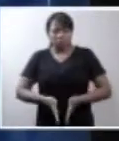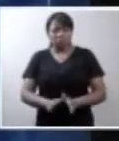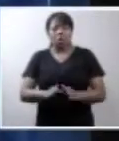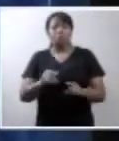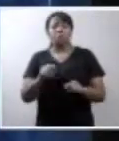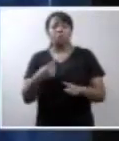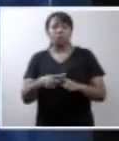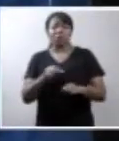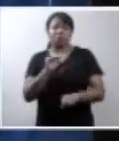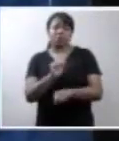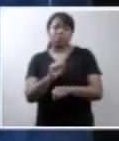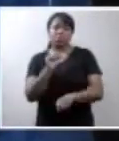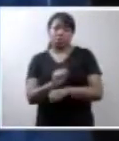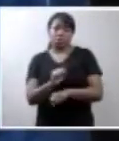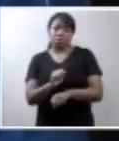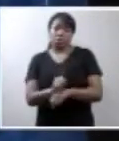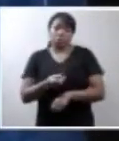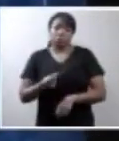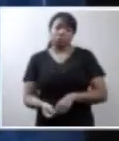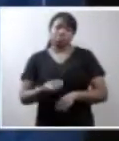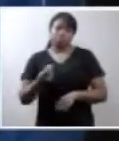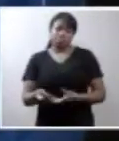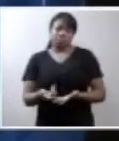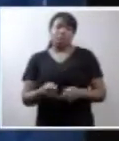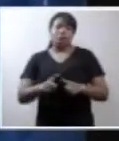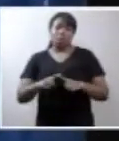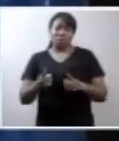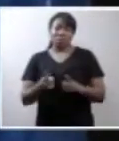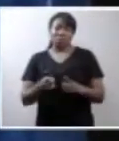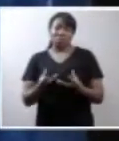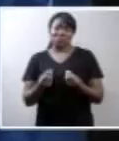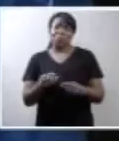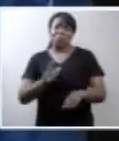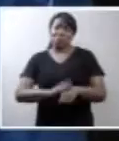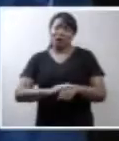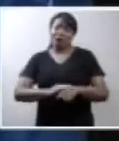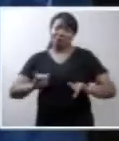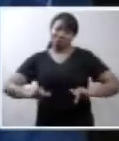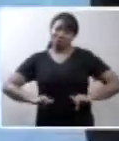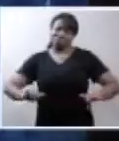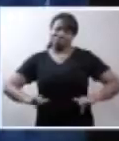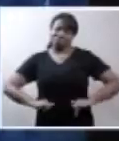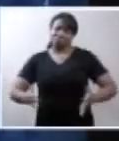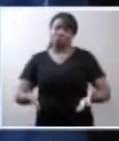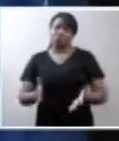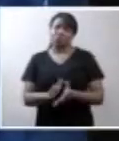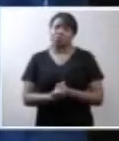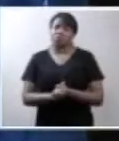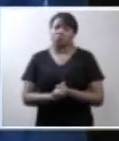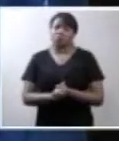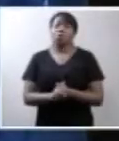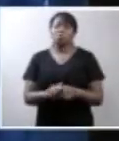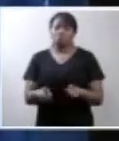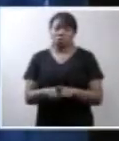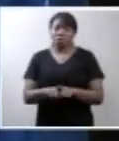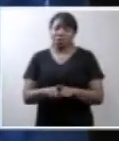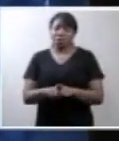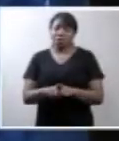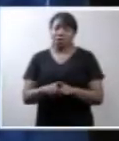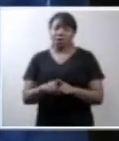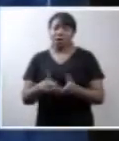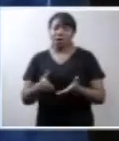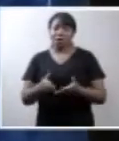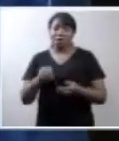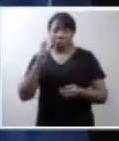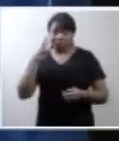do que ter esperado mais. Porque seria muito mais sofrimento. Muito mais. Porque eu iria estar cheirando meu filho,